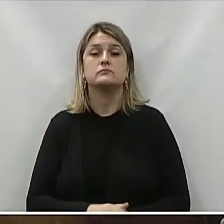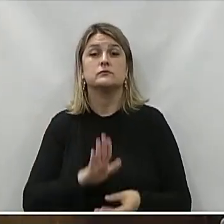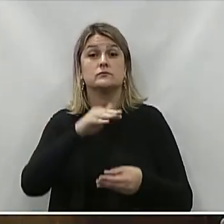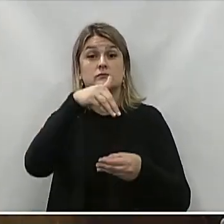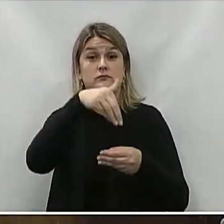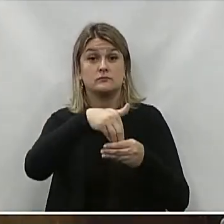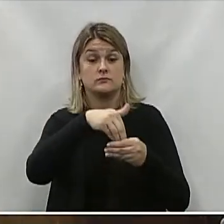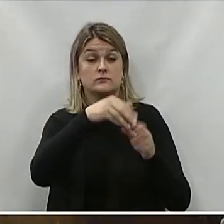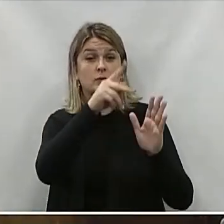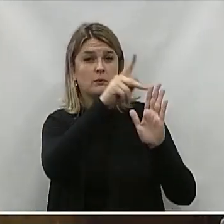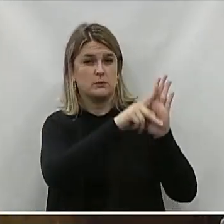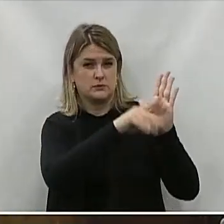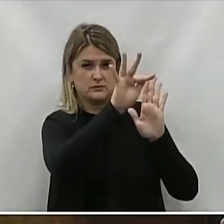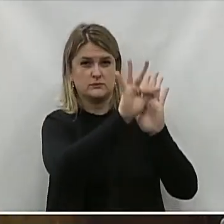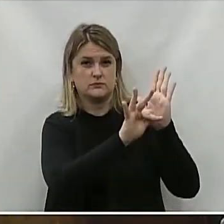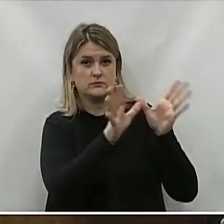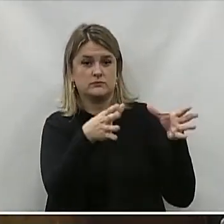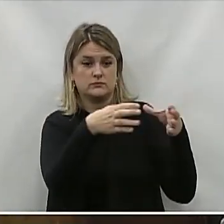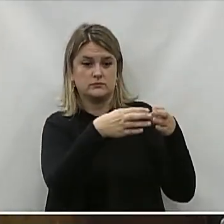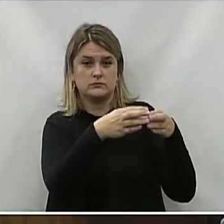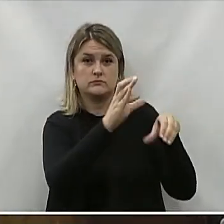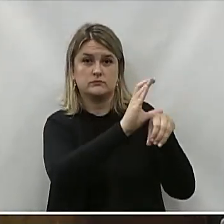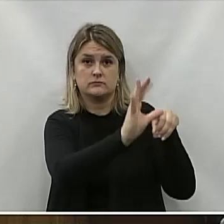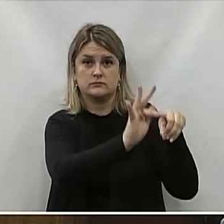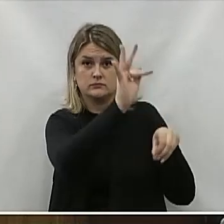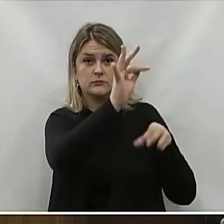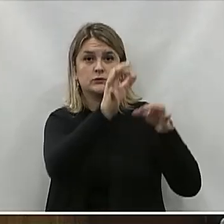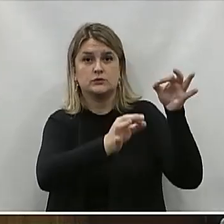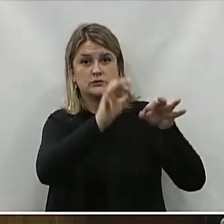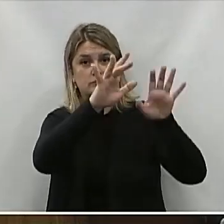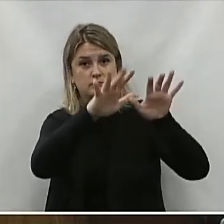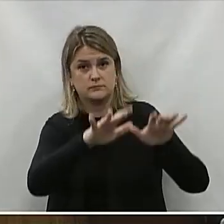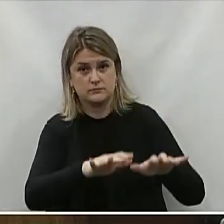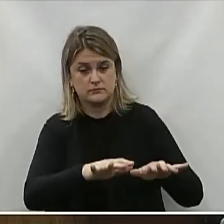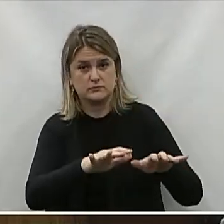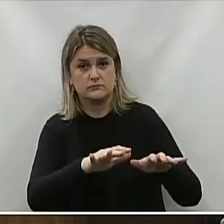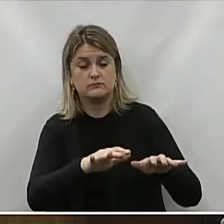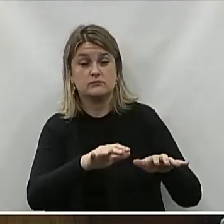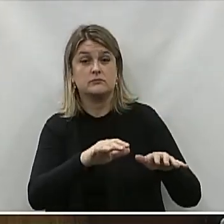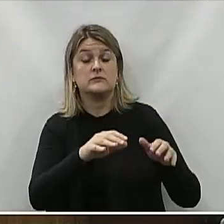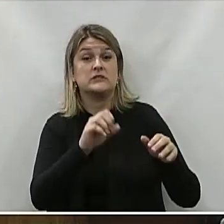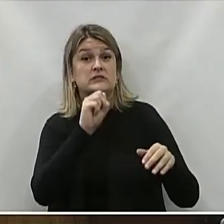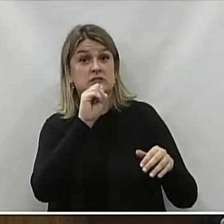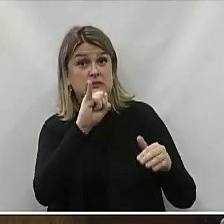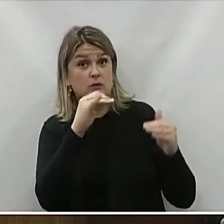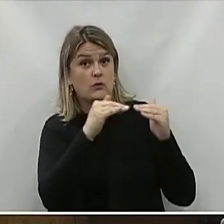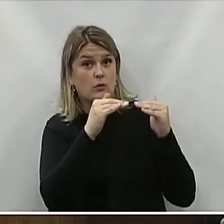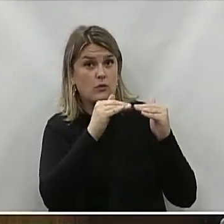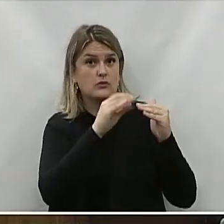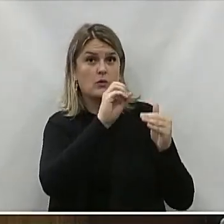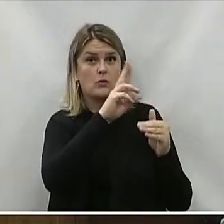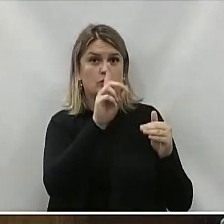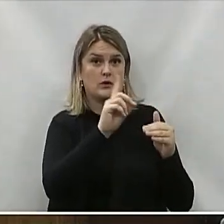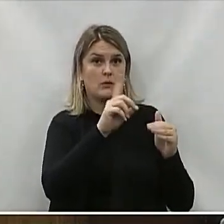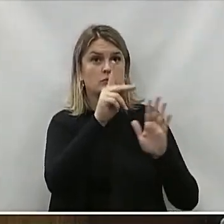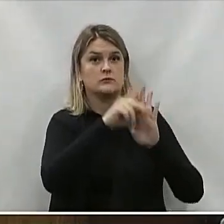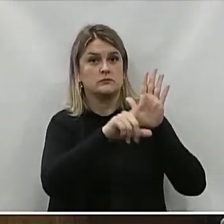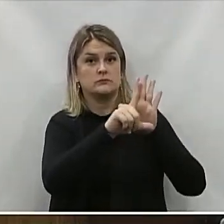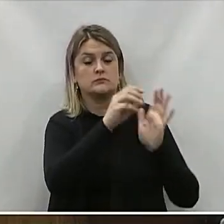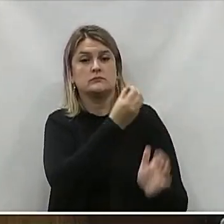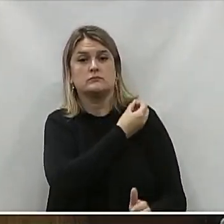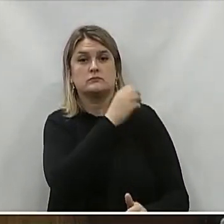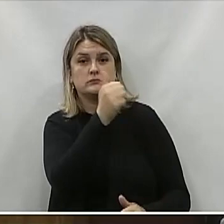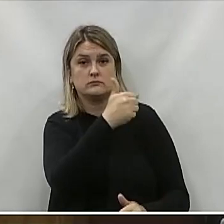Votação Do parecer Fundamentado Da comissão De constituição Justiça E redação Final Favorável Projeto De lei ordinária Número 11 De